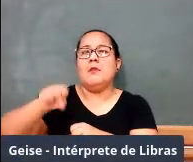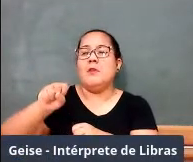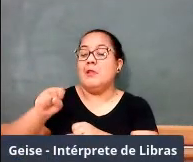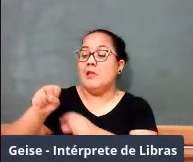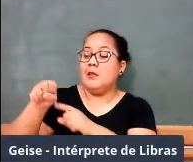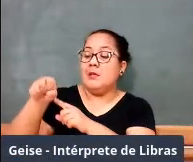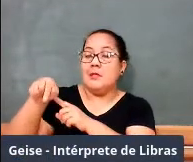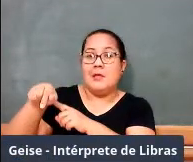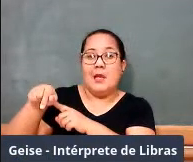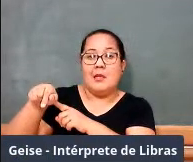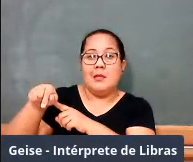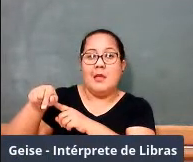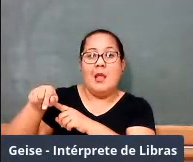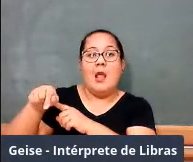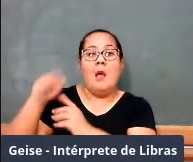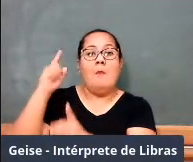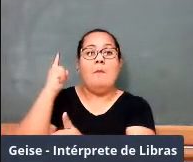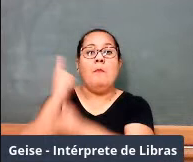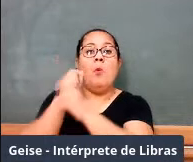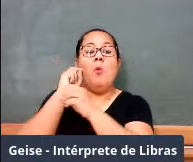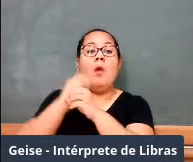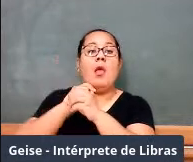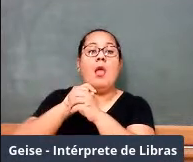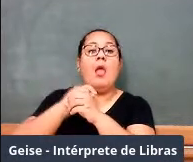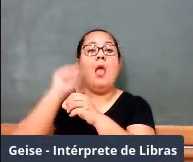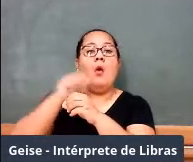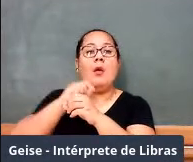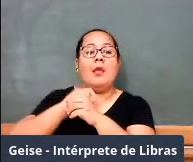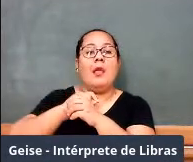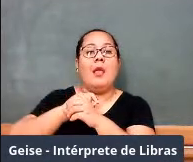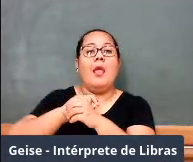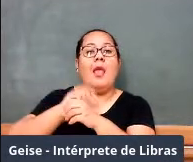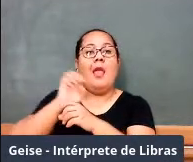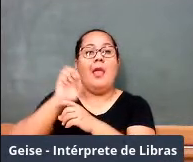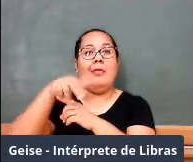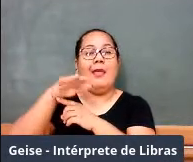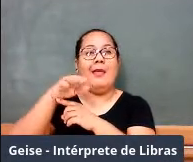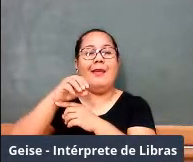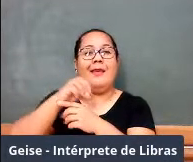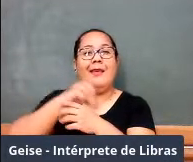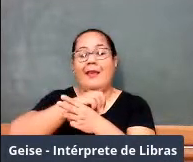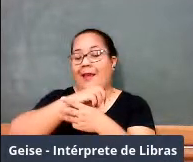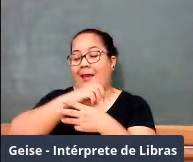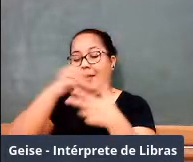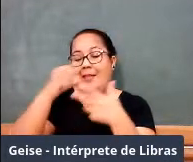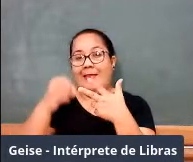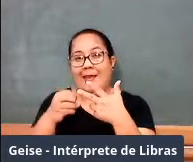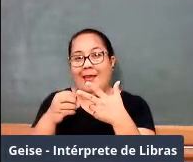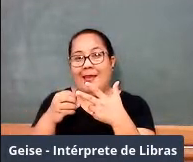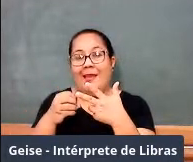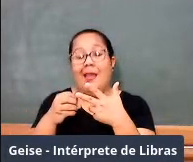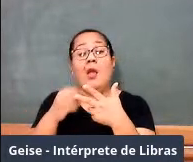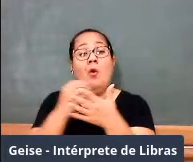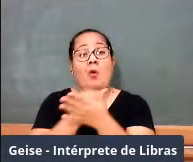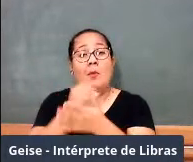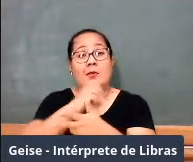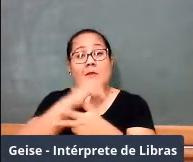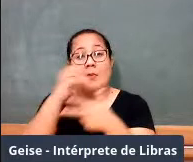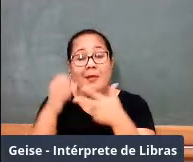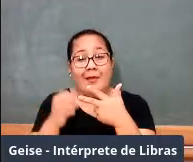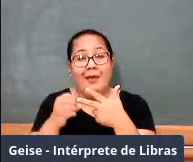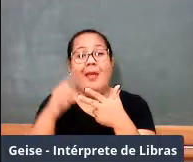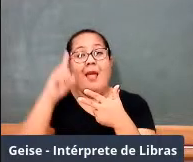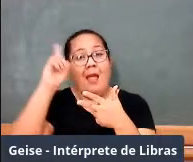encontro nacional de educação matemática. no ano seguinte à realização do primeiro Enem, desse